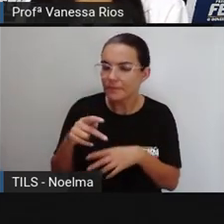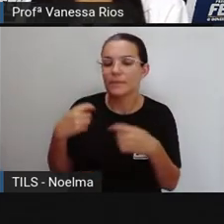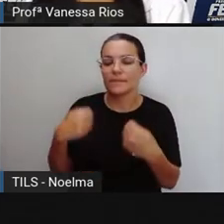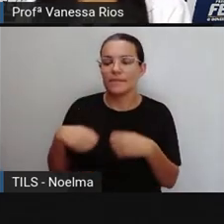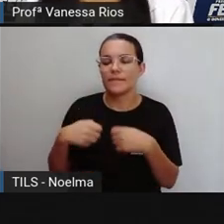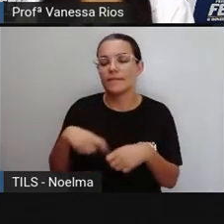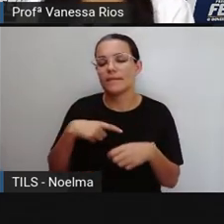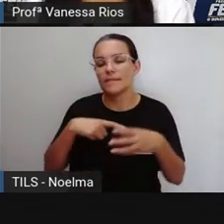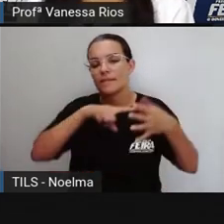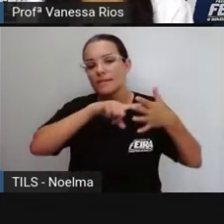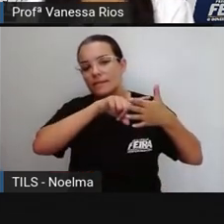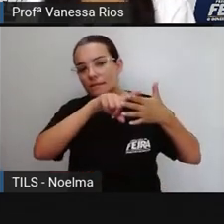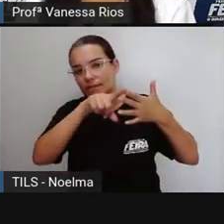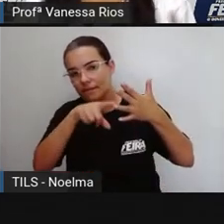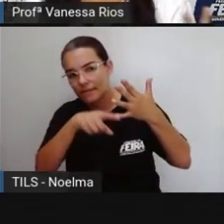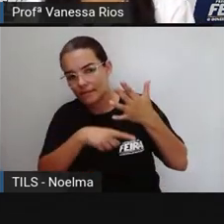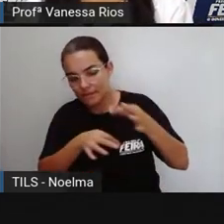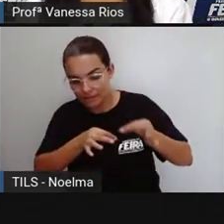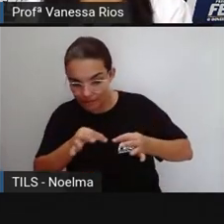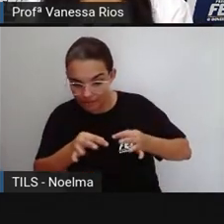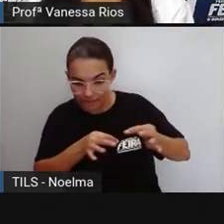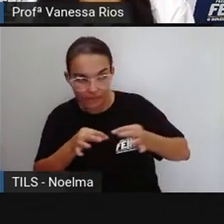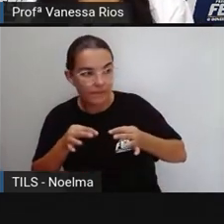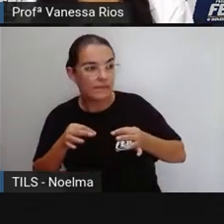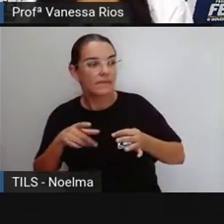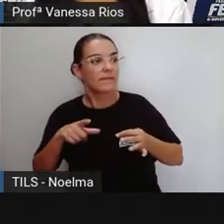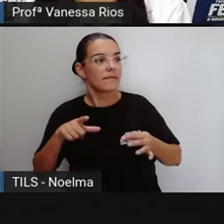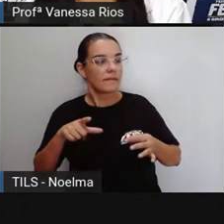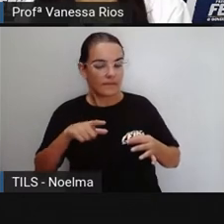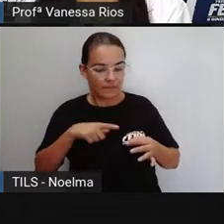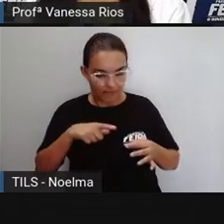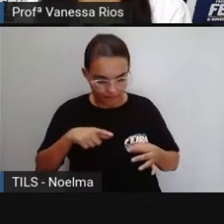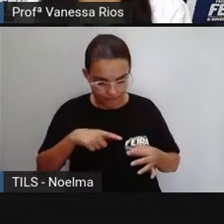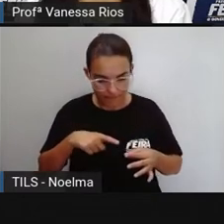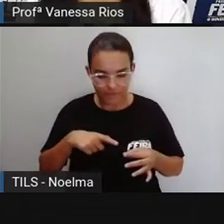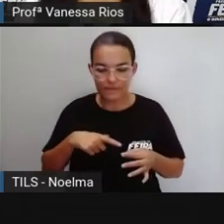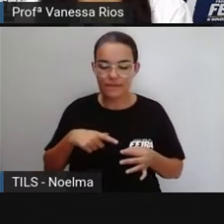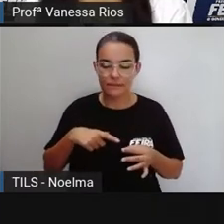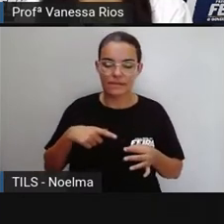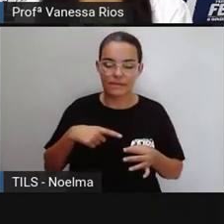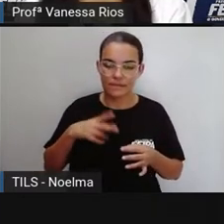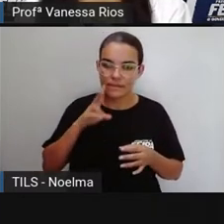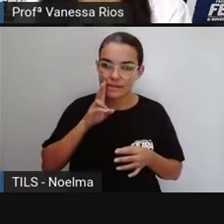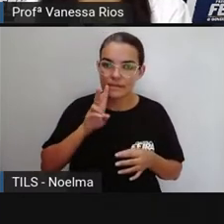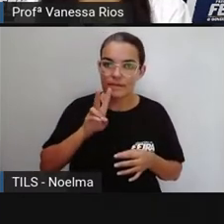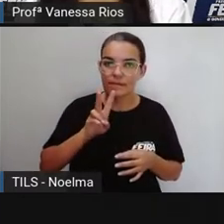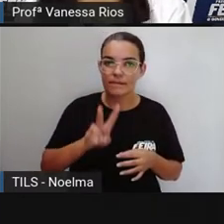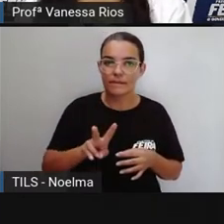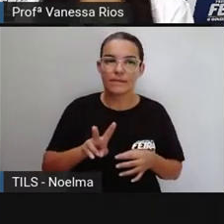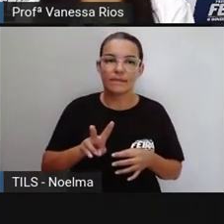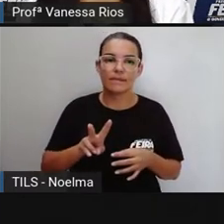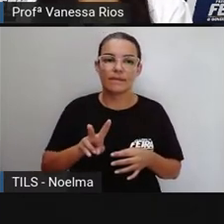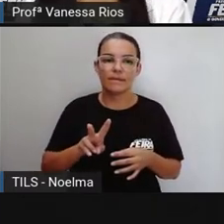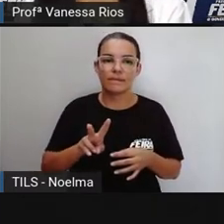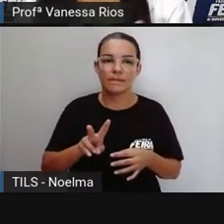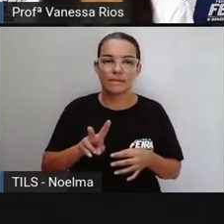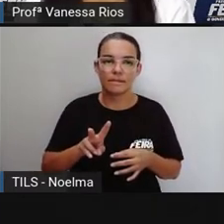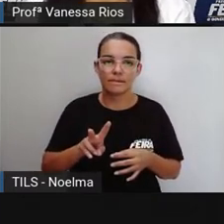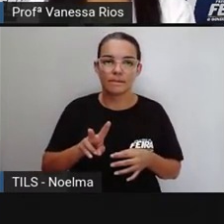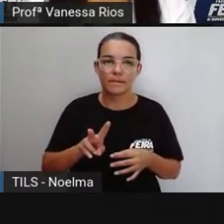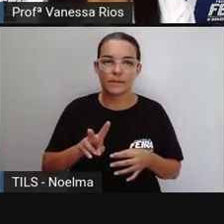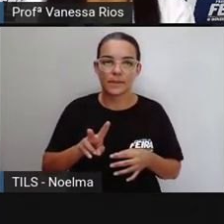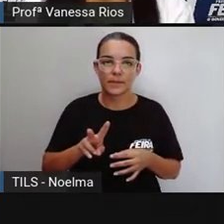precisam fazer com que essa organização, com que esse grupo, ela seja reconhecido, ele seja reconhecido